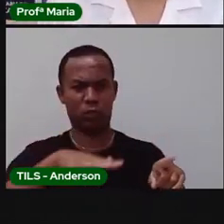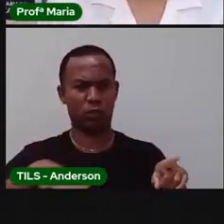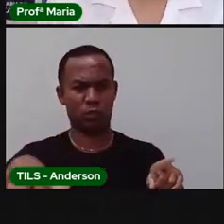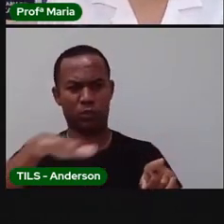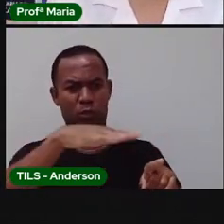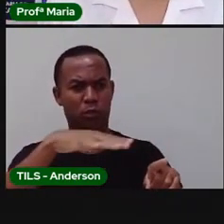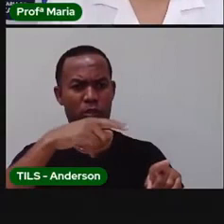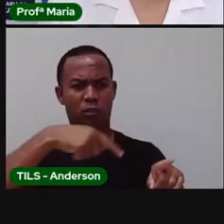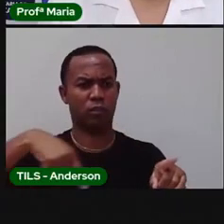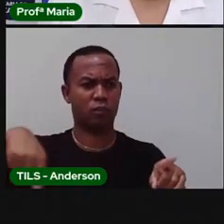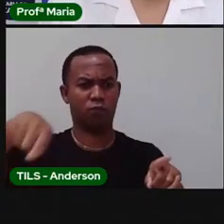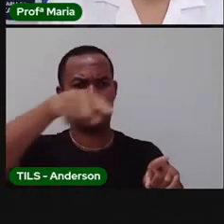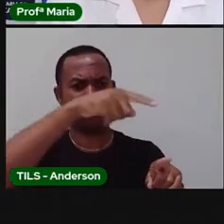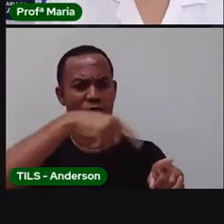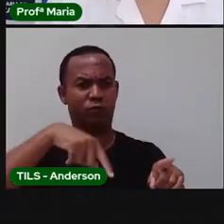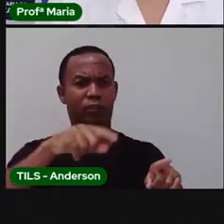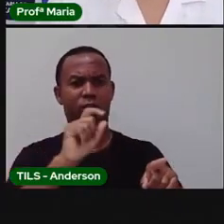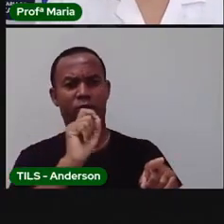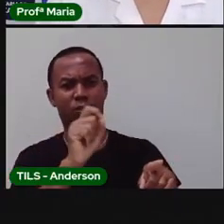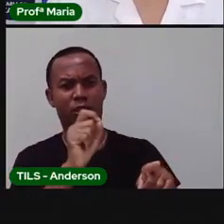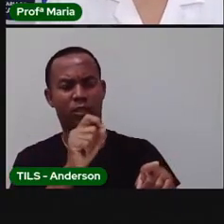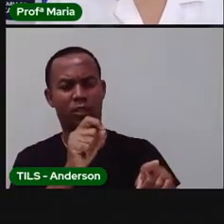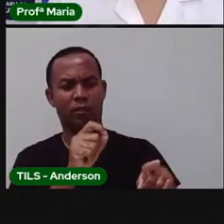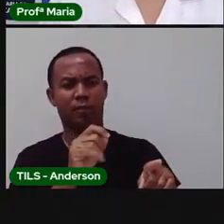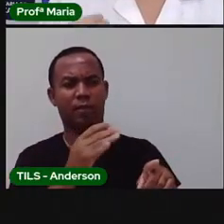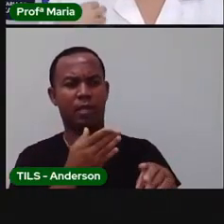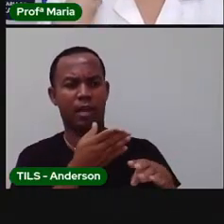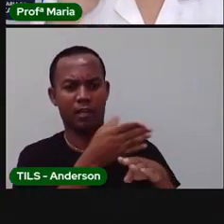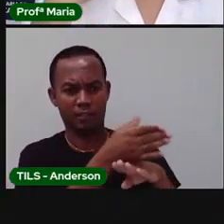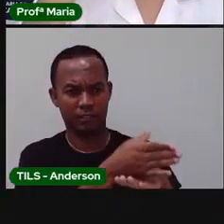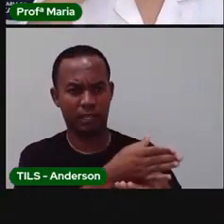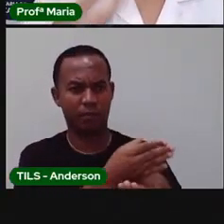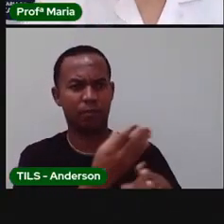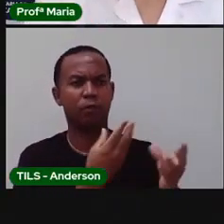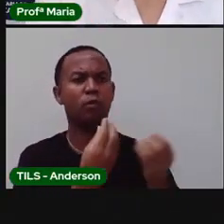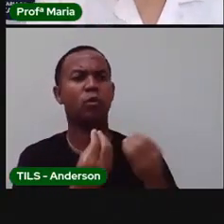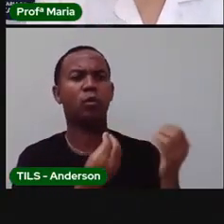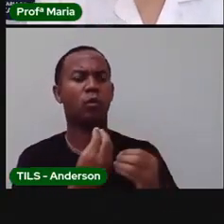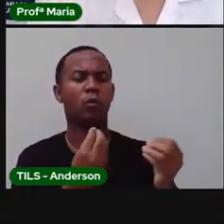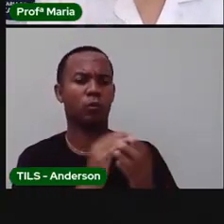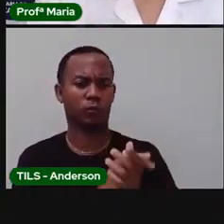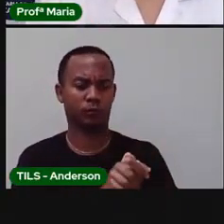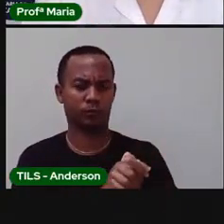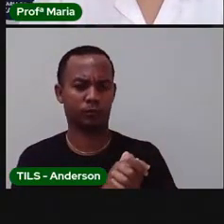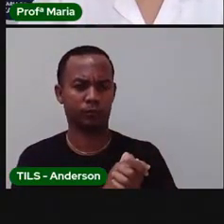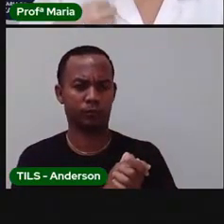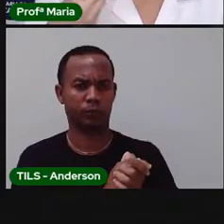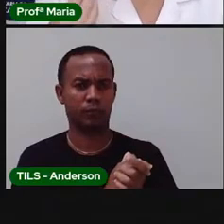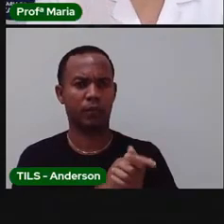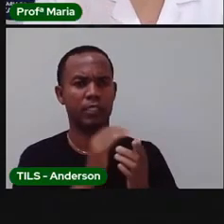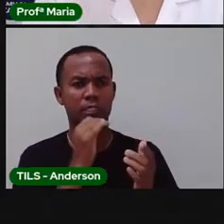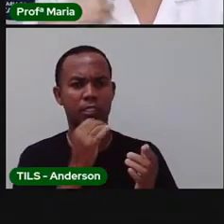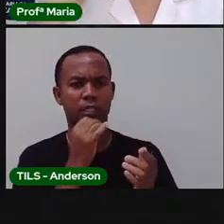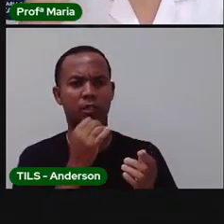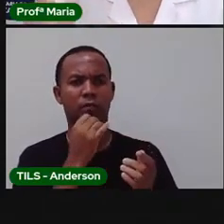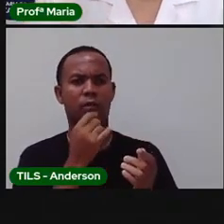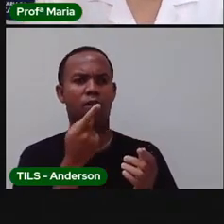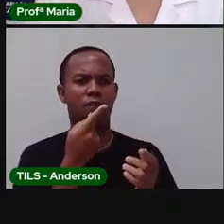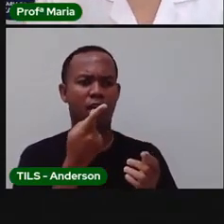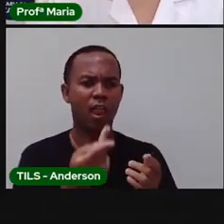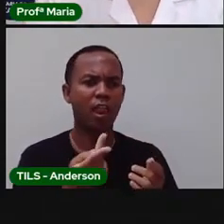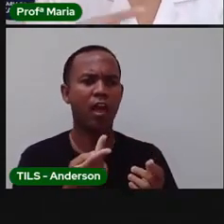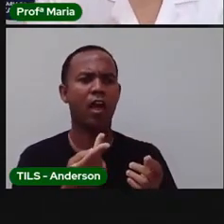a escola. Então, é importante que o aluno, ele participe desses momentos, certo? De discutir, de